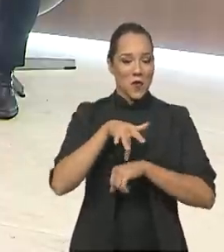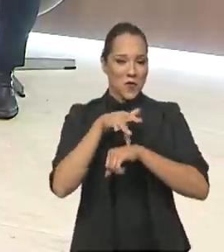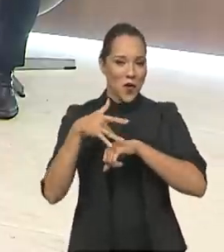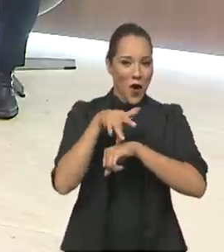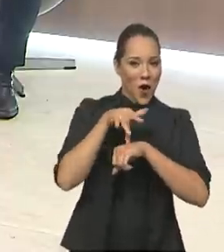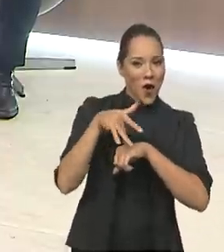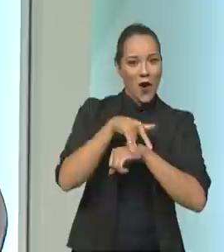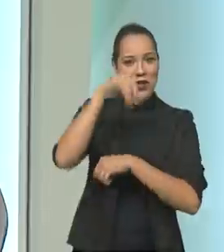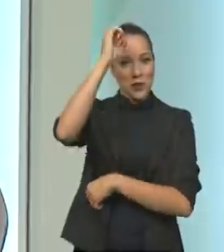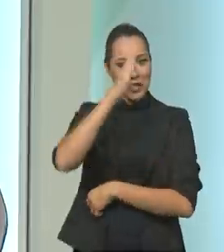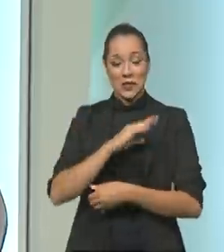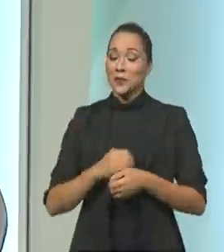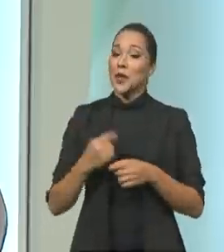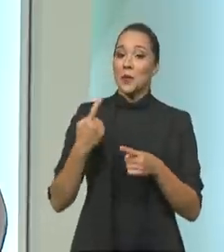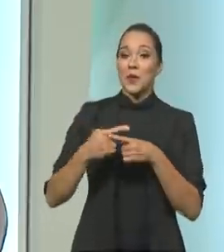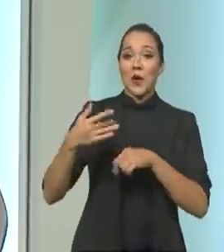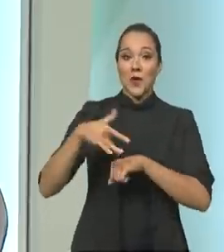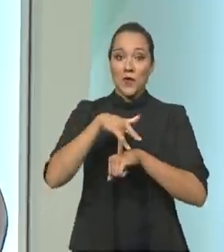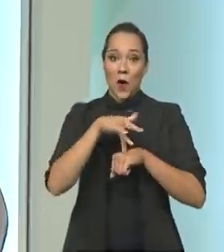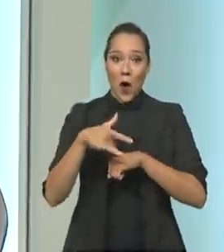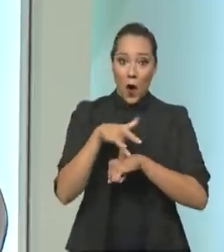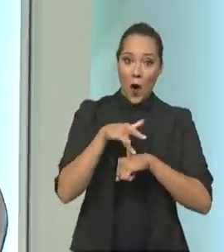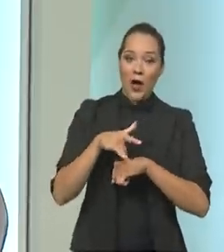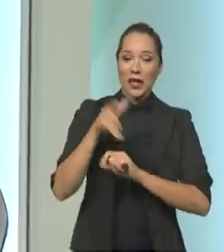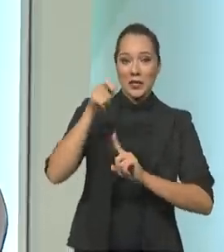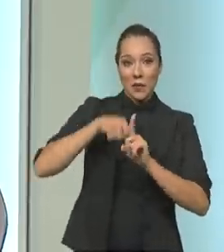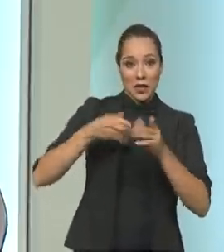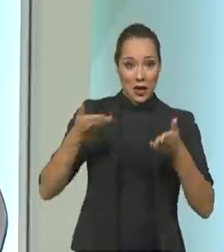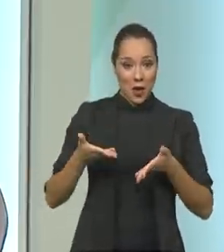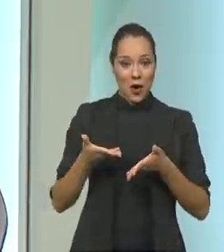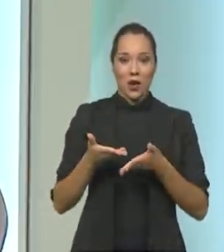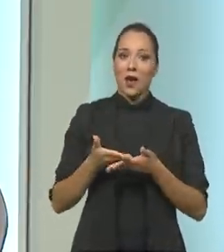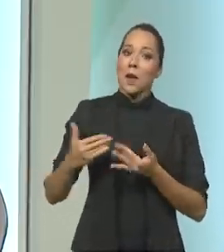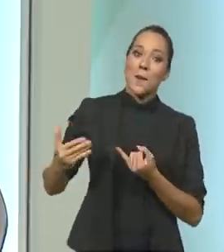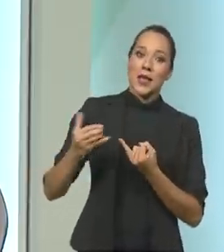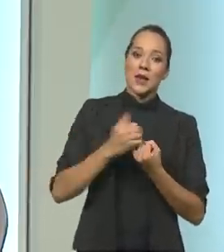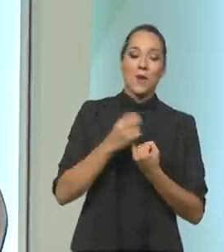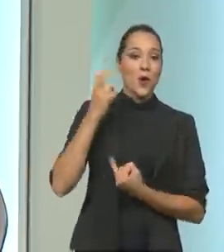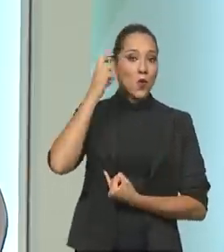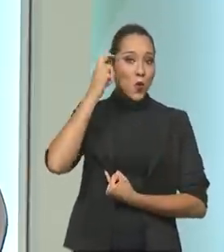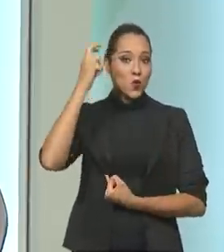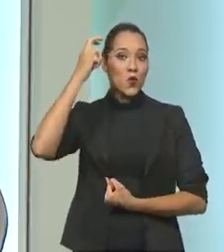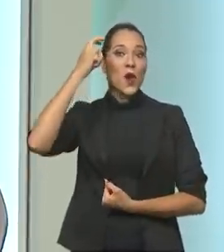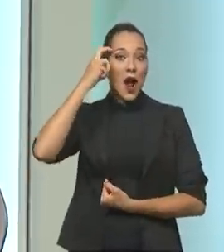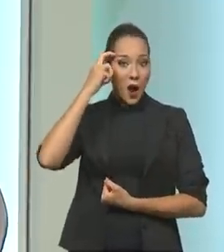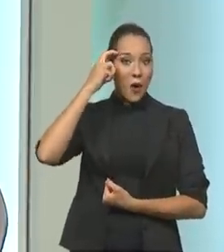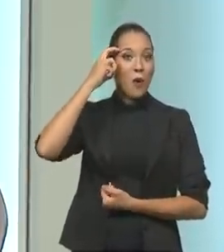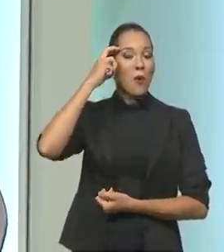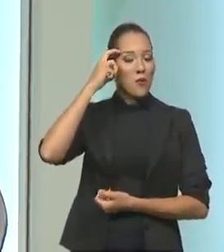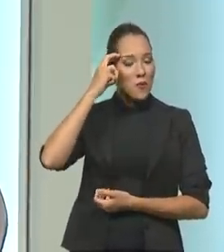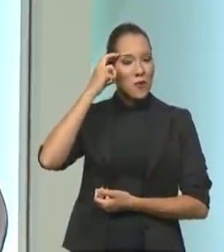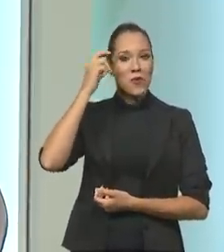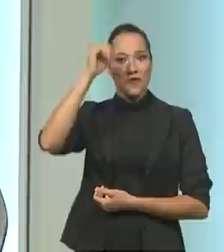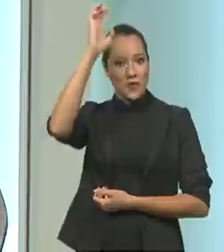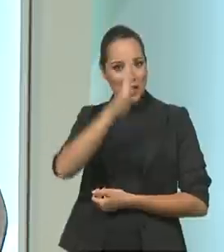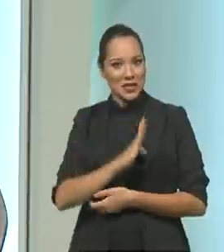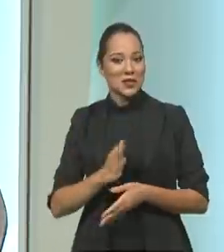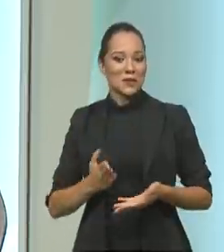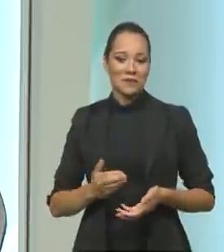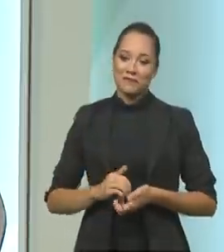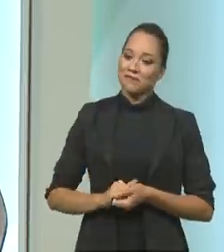um todo no Brasil, porque o forró foi decretado esse mês patrimônio cultural e imaterial do Brasil.